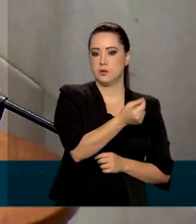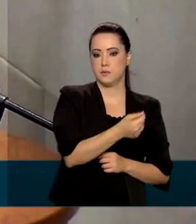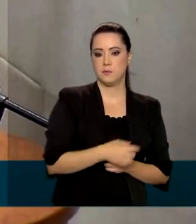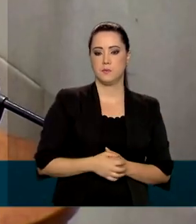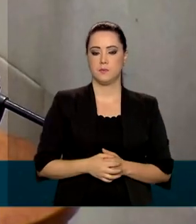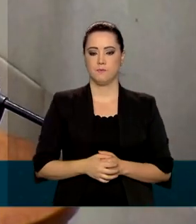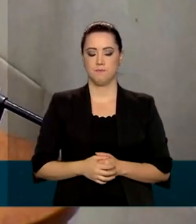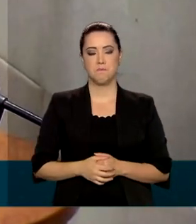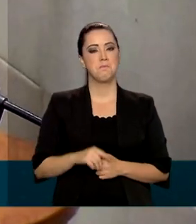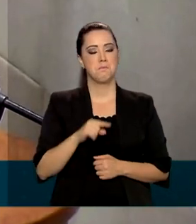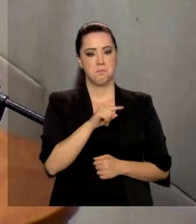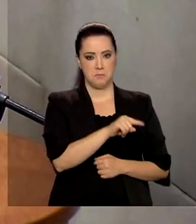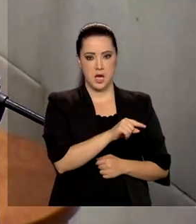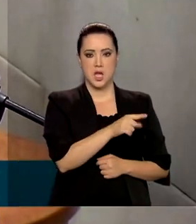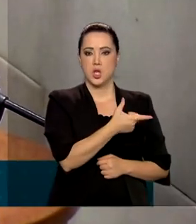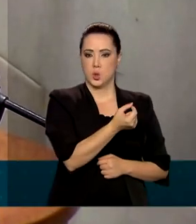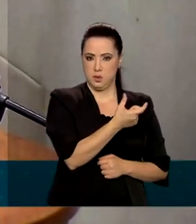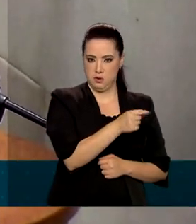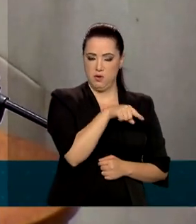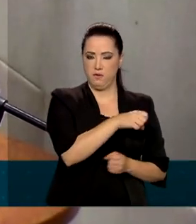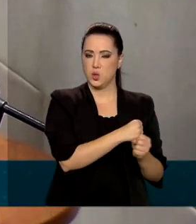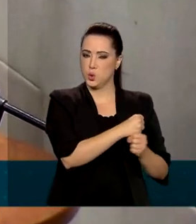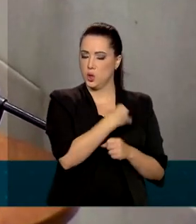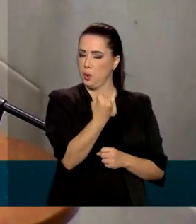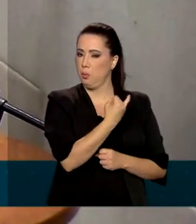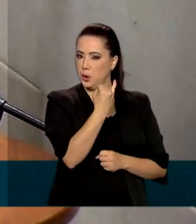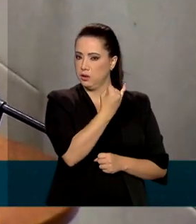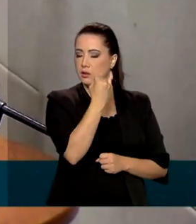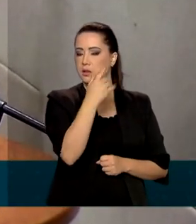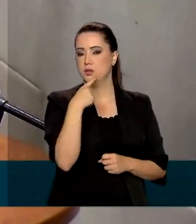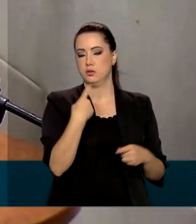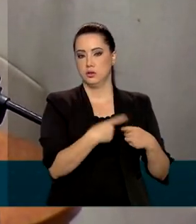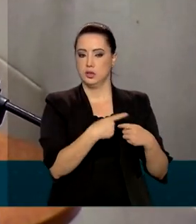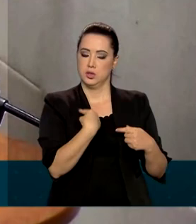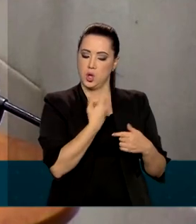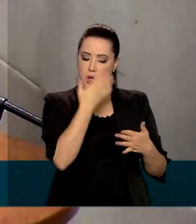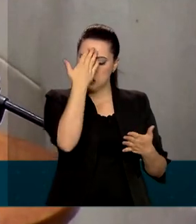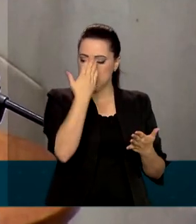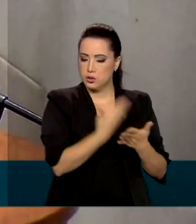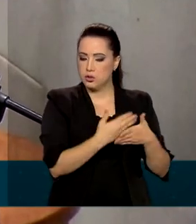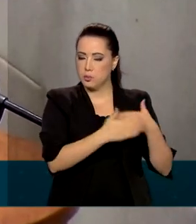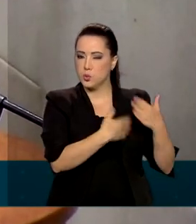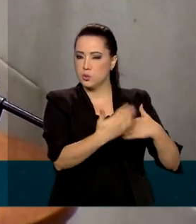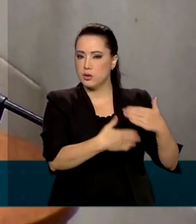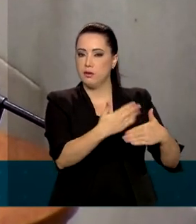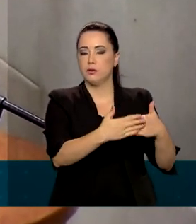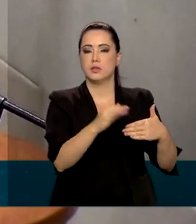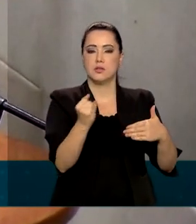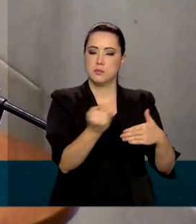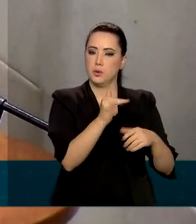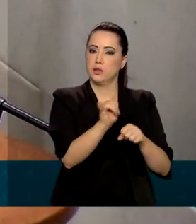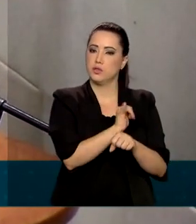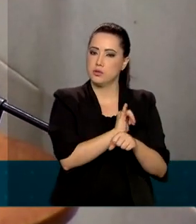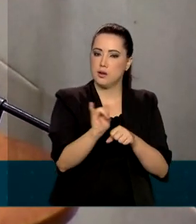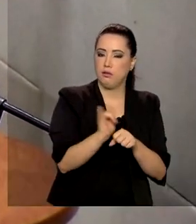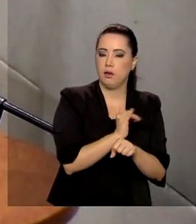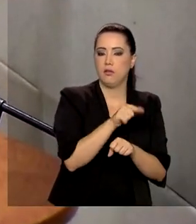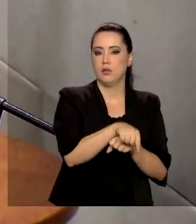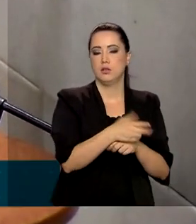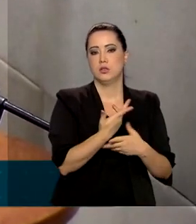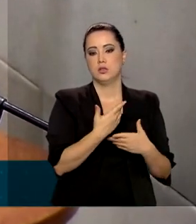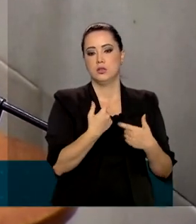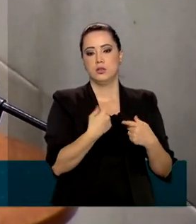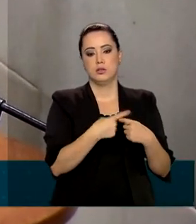Foi um ano para o FICO e temos certeza que com os avanços, enfim, com as ações estruturantes que vêm sendo feitas, com o